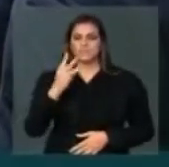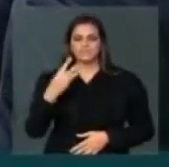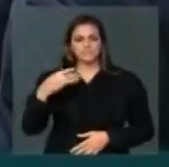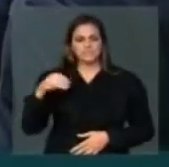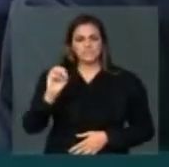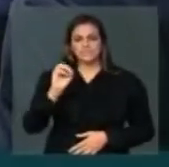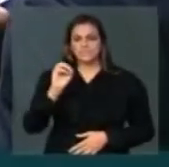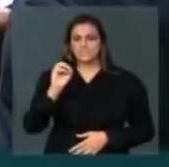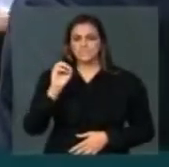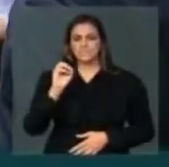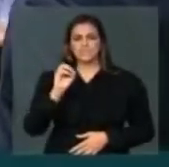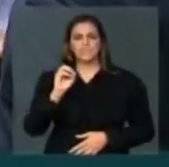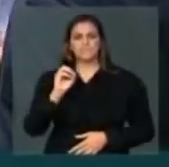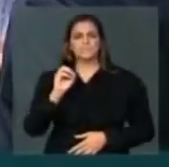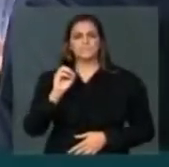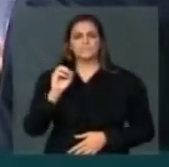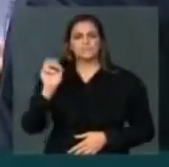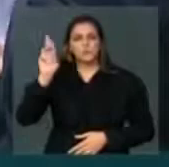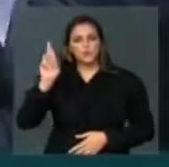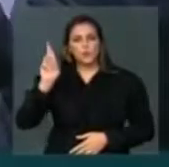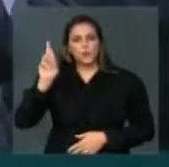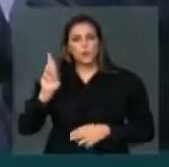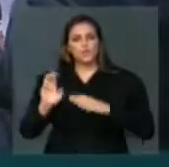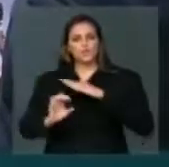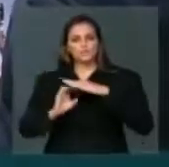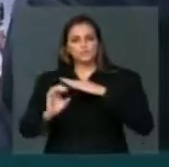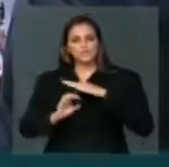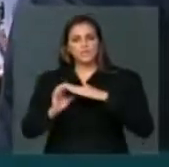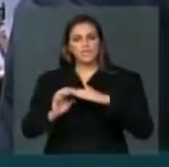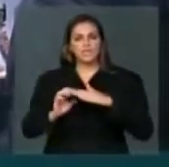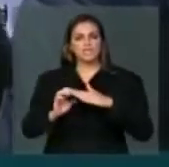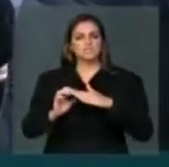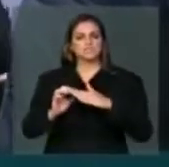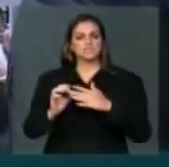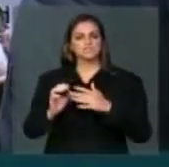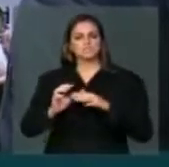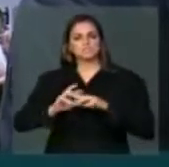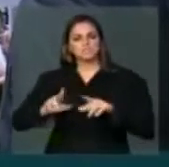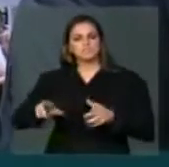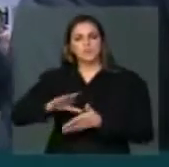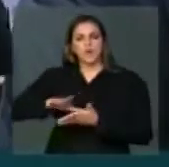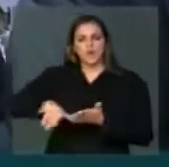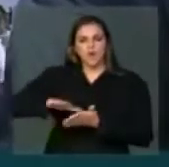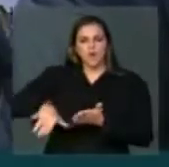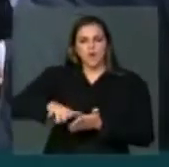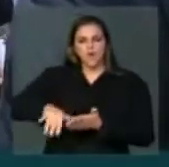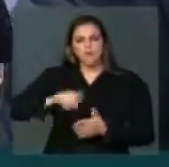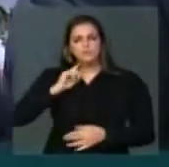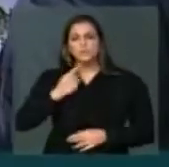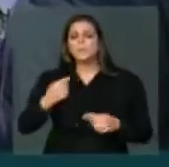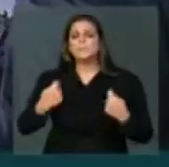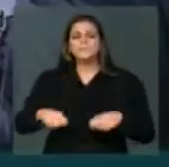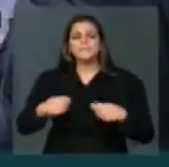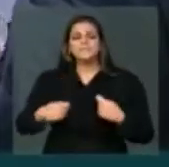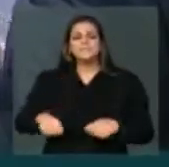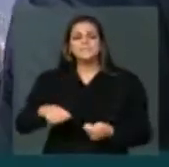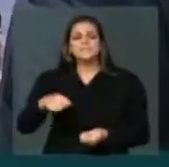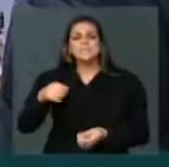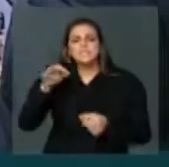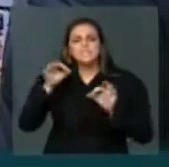empreiteiros presos, mas corruptores e corruptos precisam ser punidos.